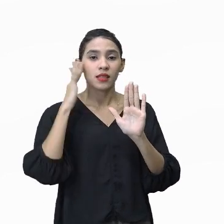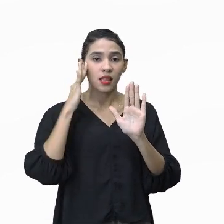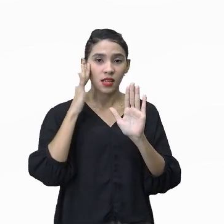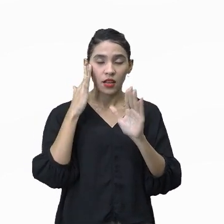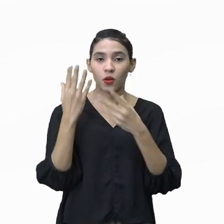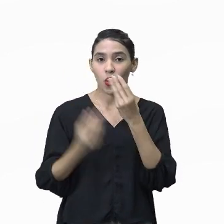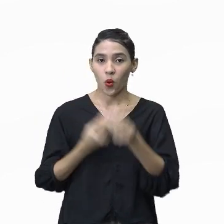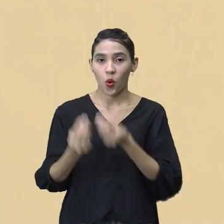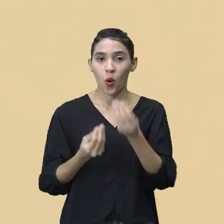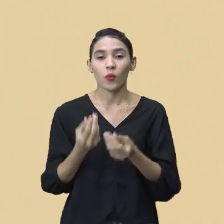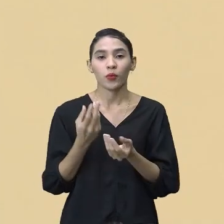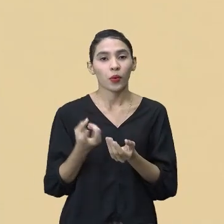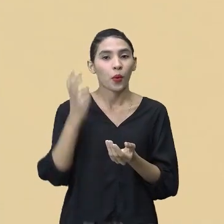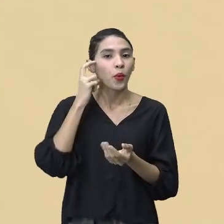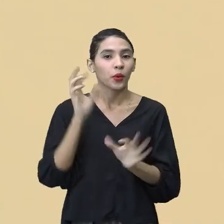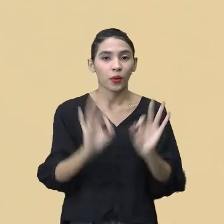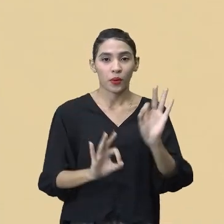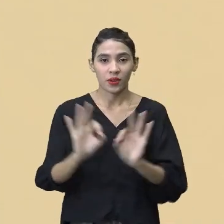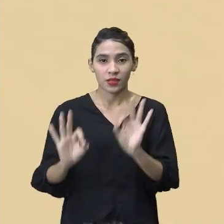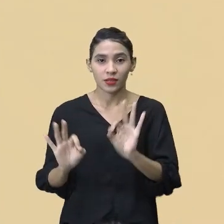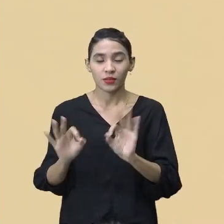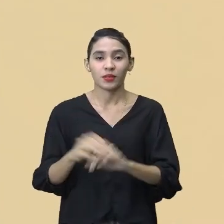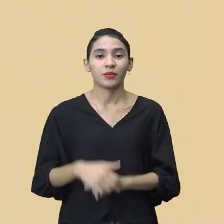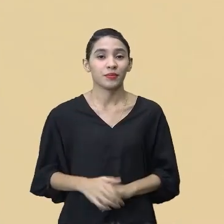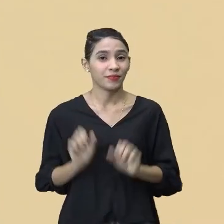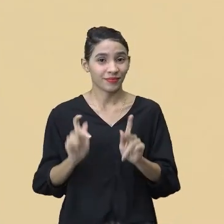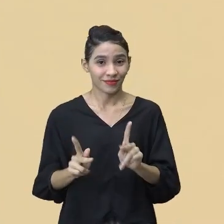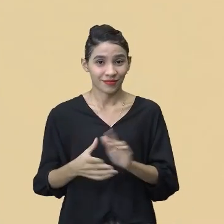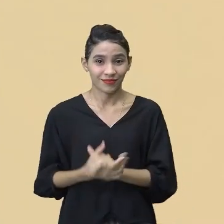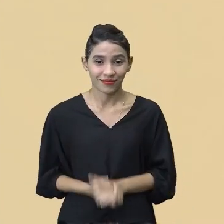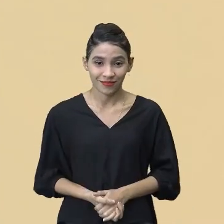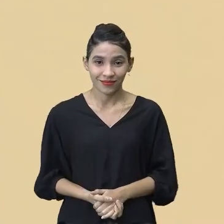a cultura organizacional, tá bom?